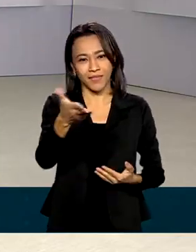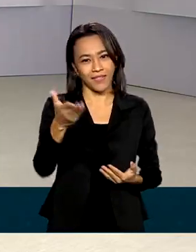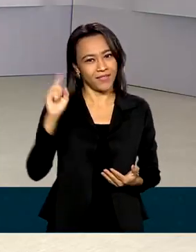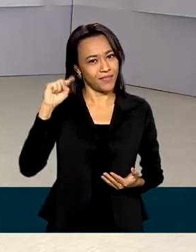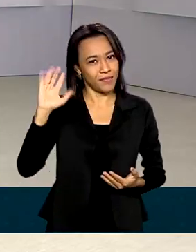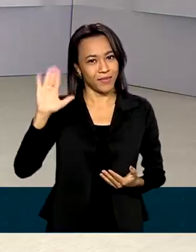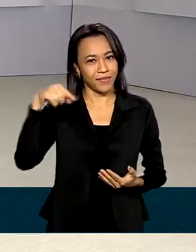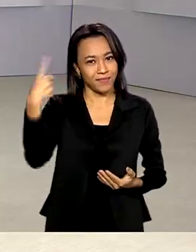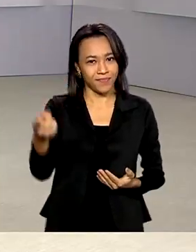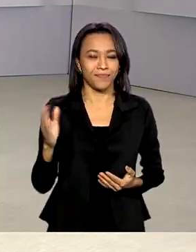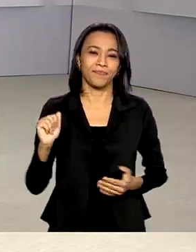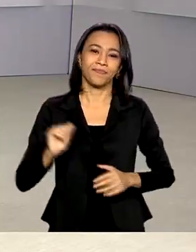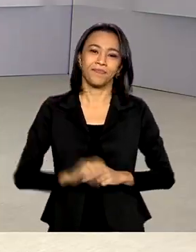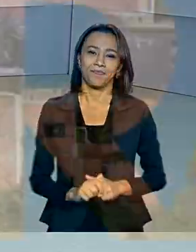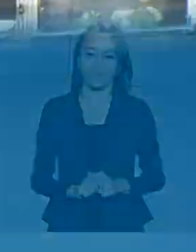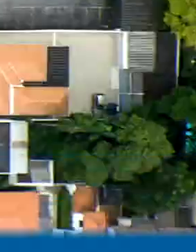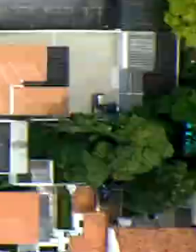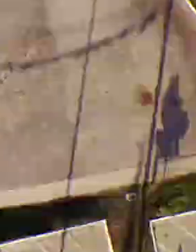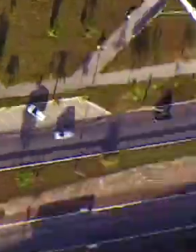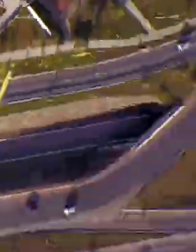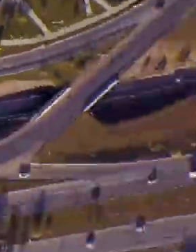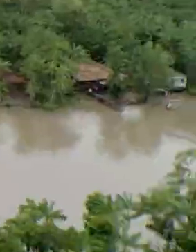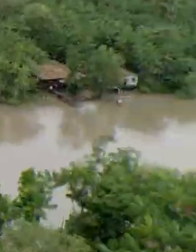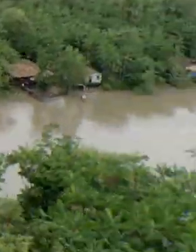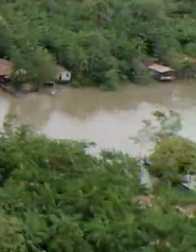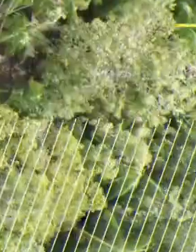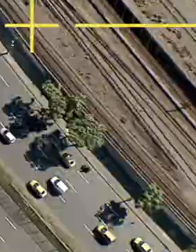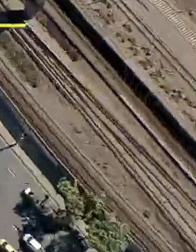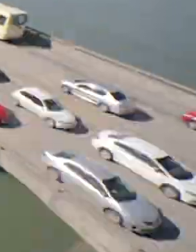até a próxima edição. Tchau! Tchau!